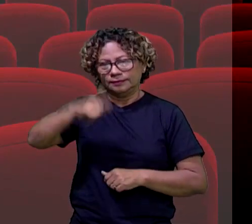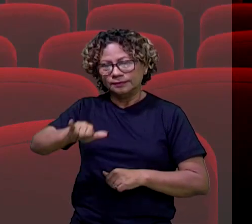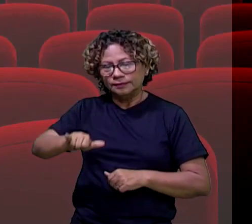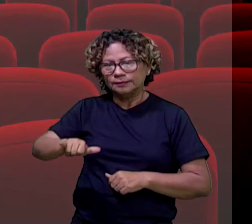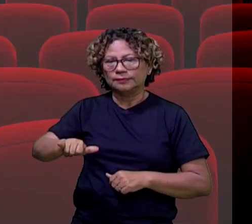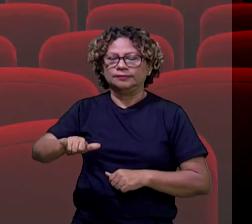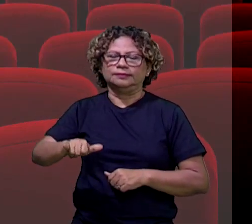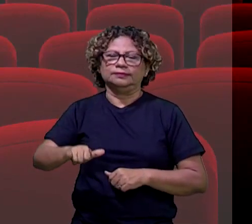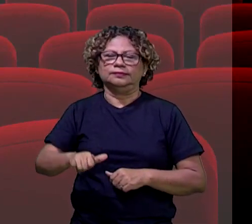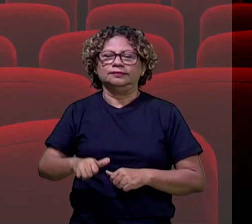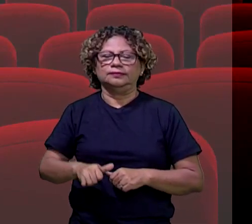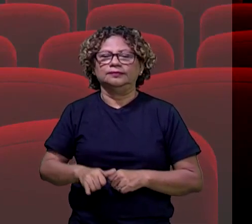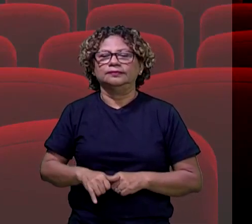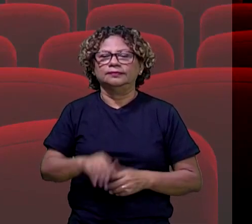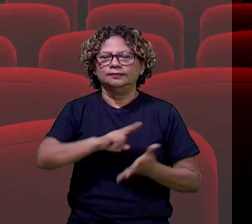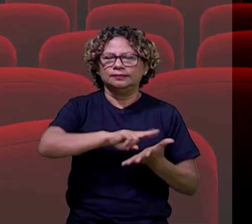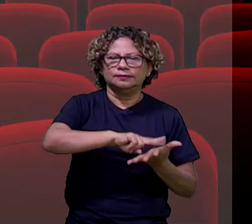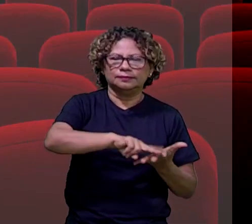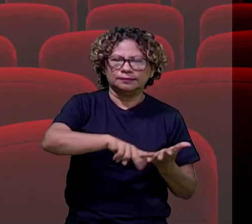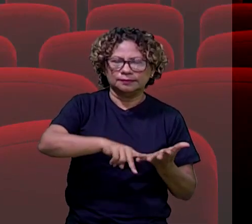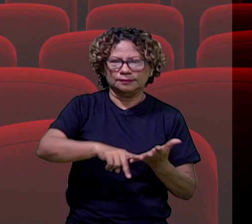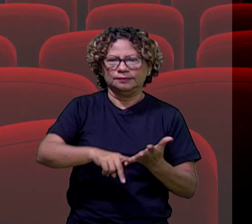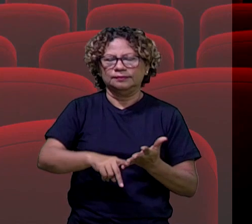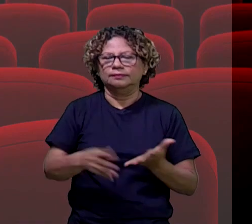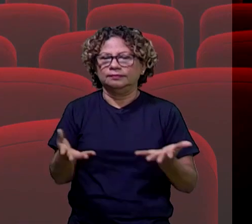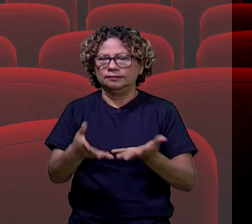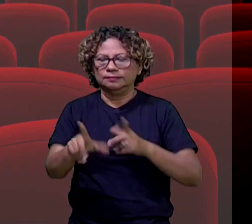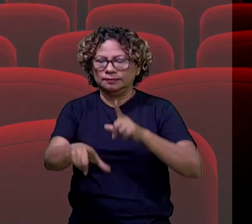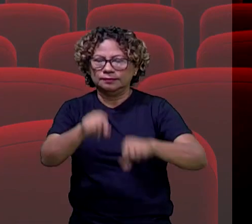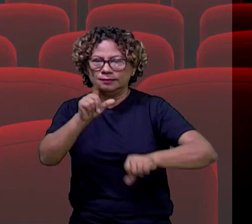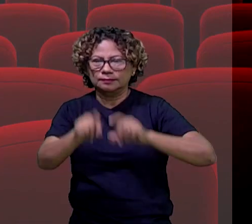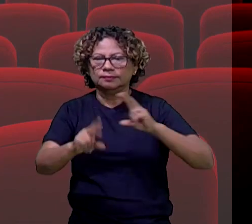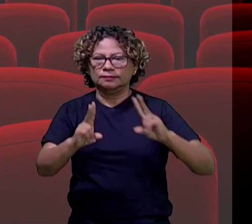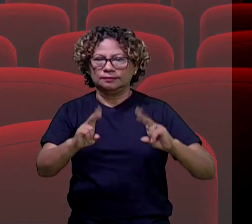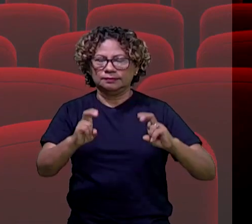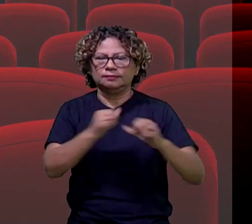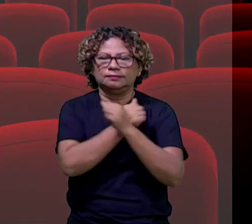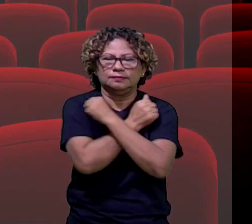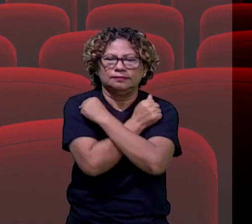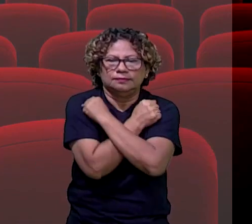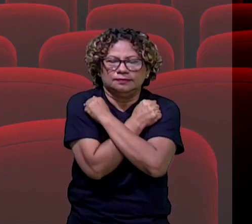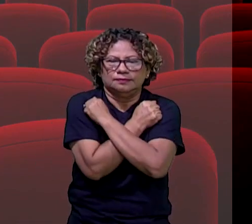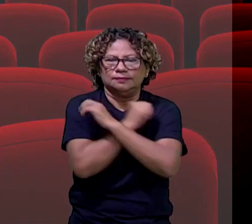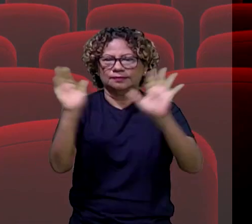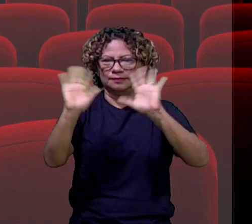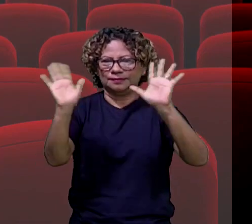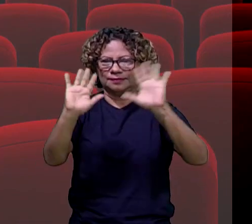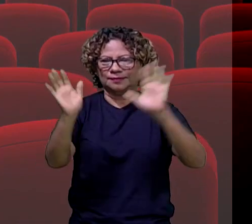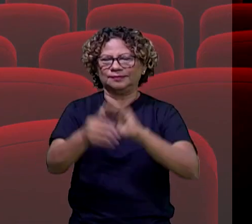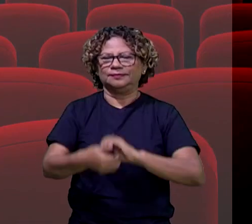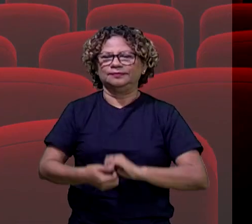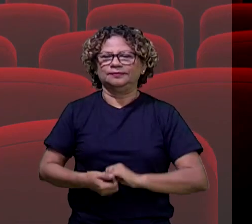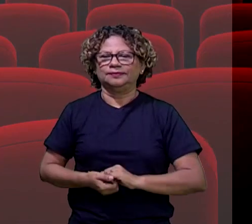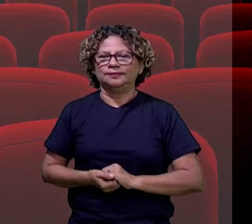e segurança nesse momento, tá bom? Então, escolham a nossa temática, um forte abraço e até a próxima. one.